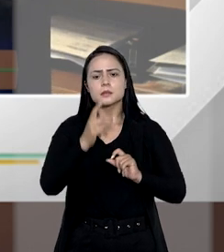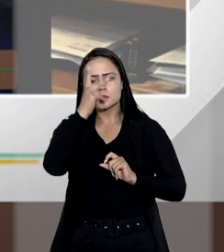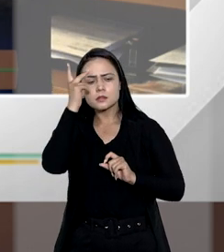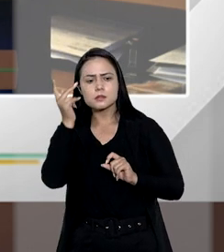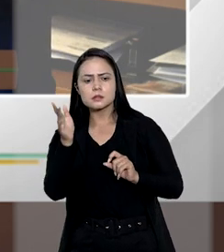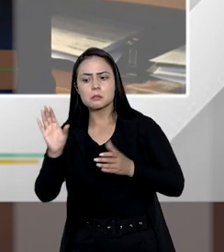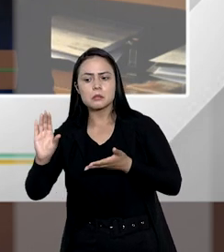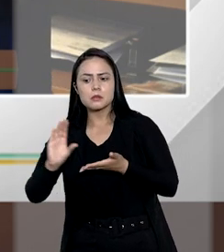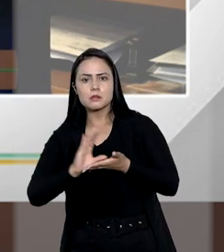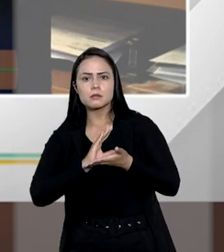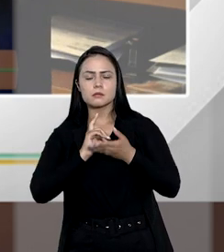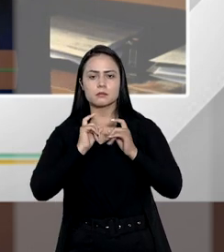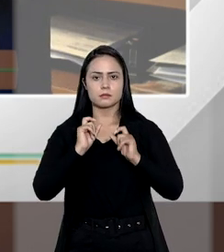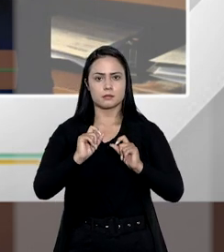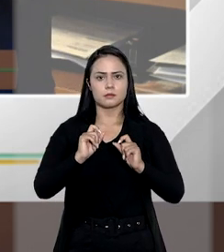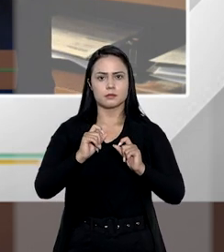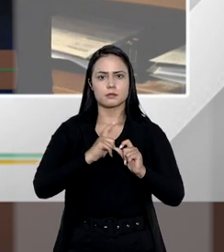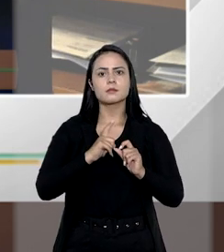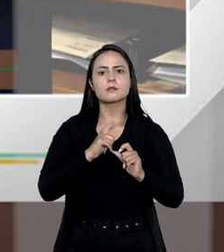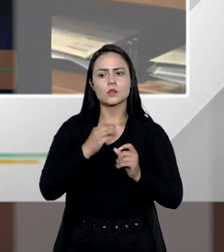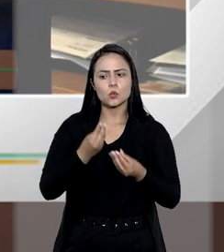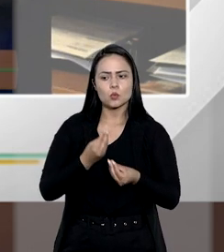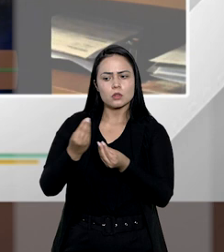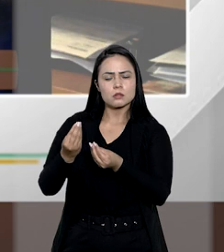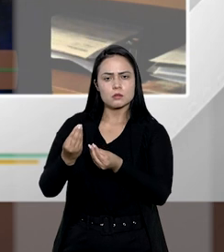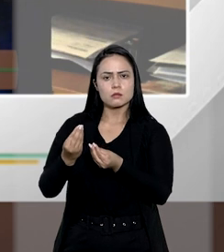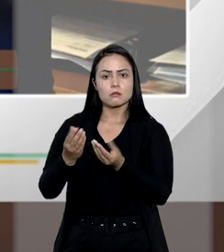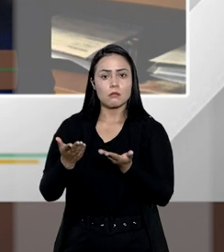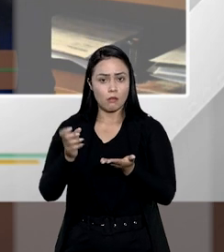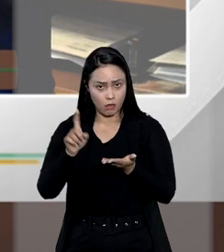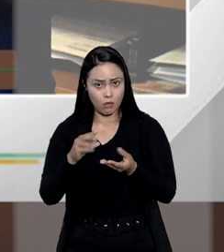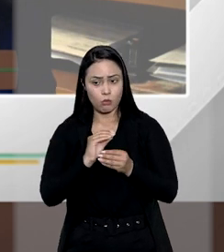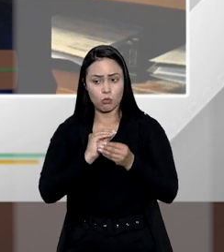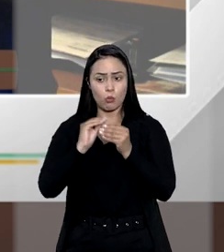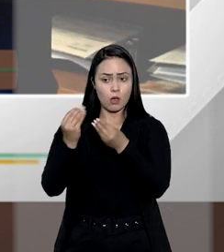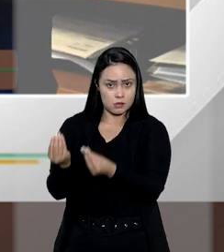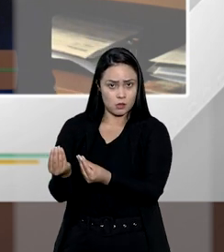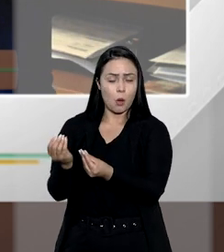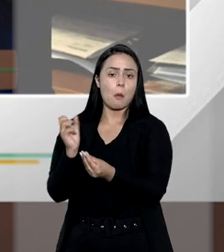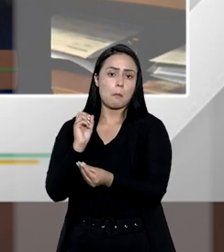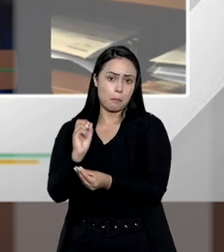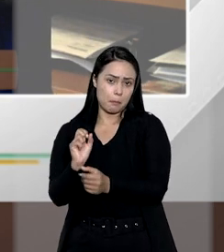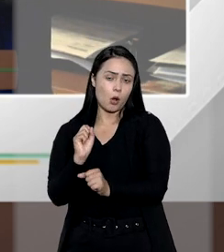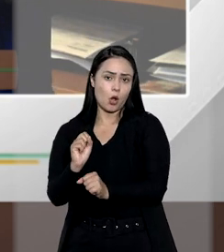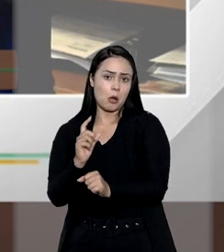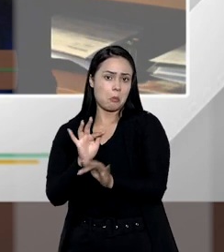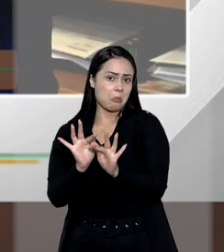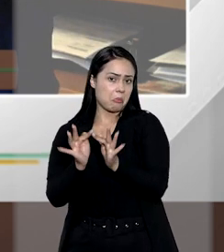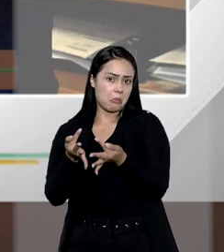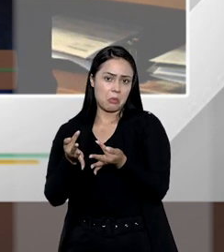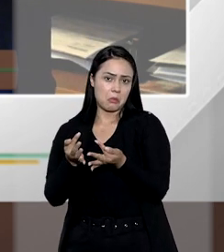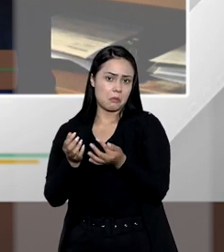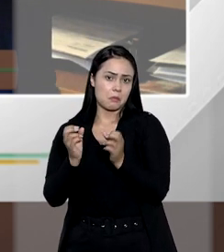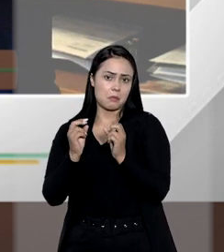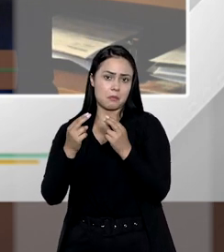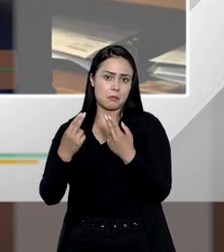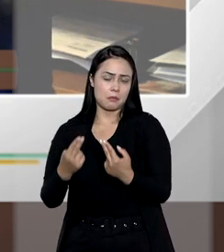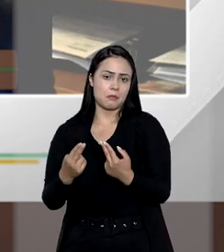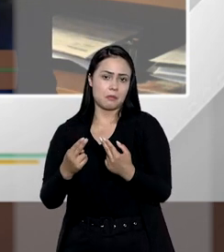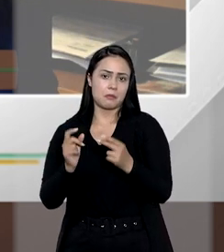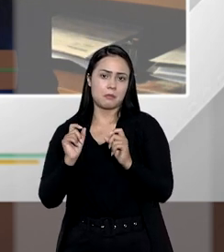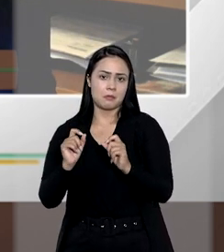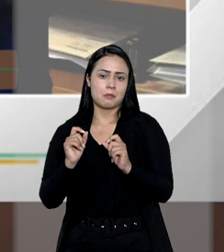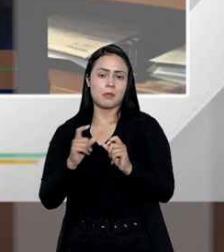beneficiar já recebam através desta doação. É uma doação que pode ser pura e simples ou pode ser uma doação que é